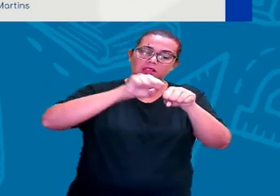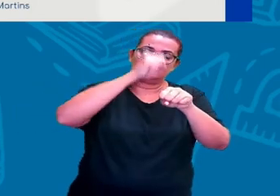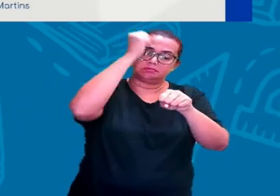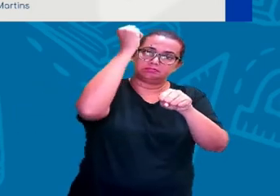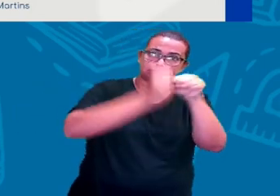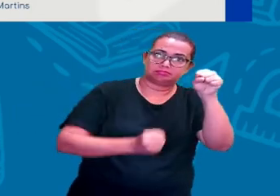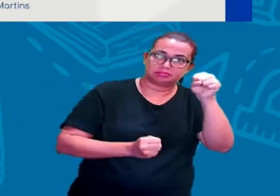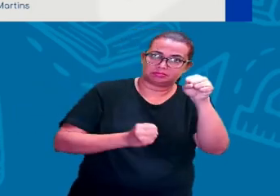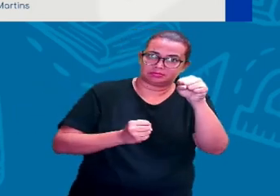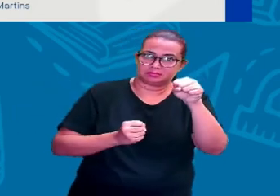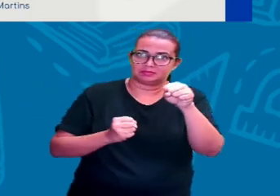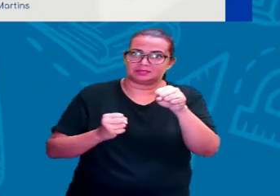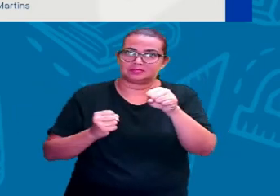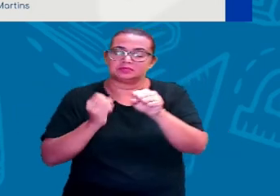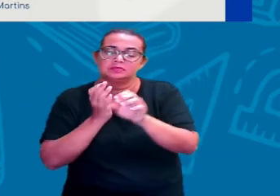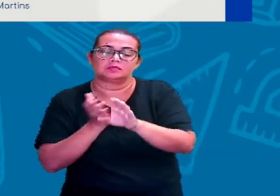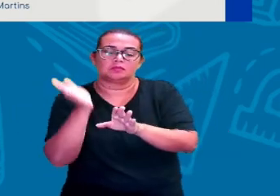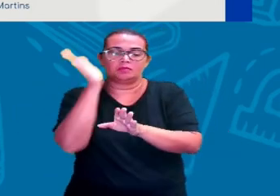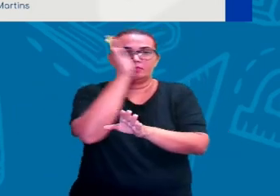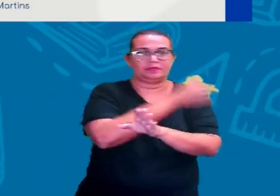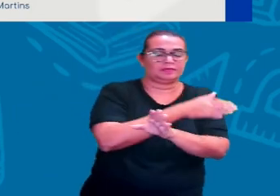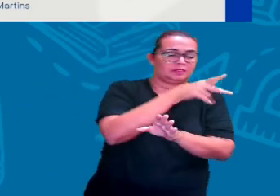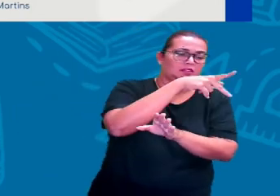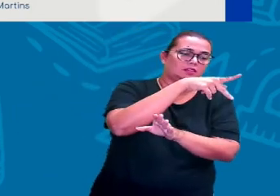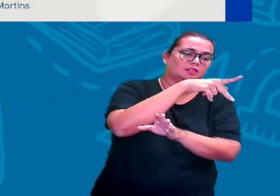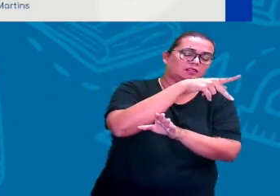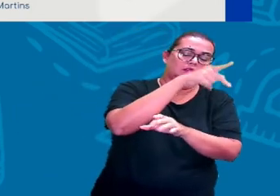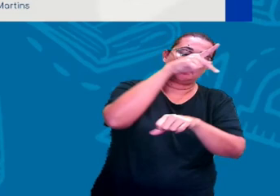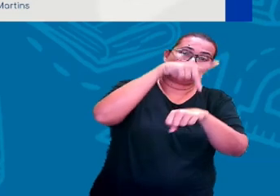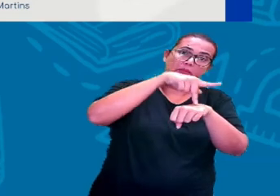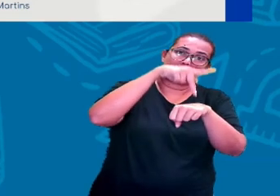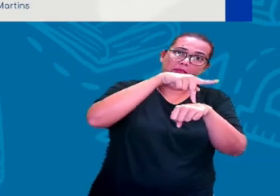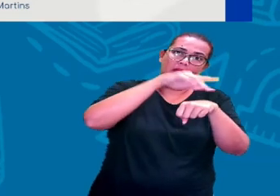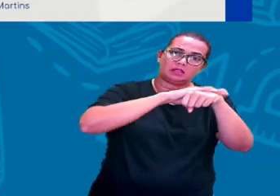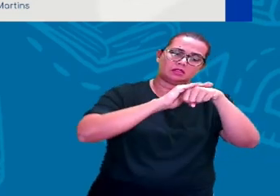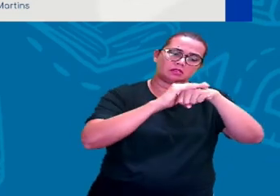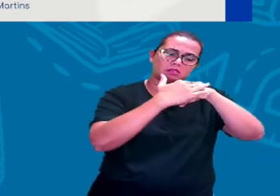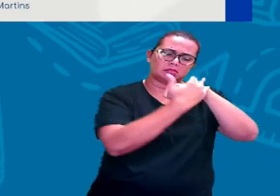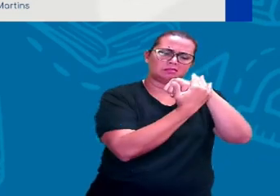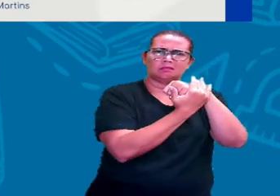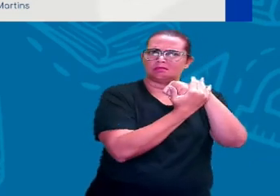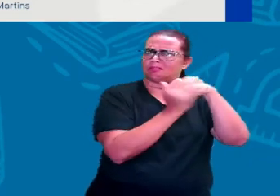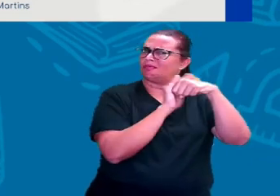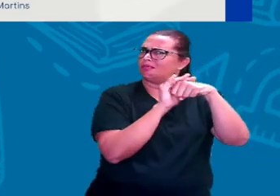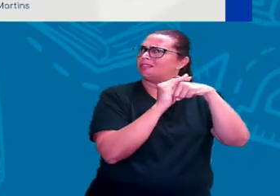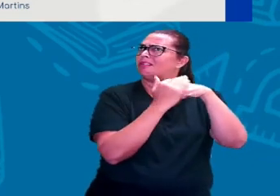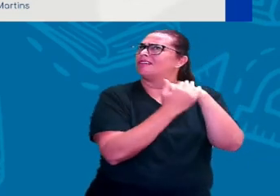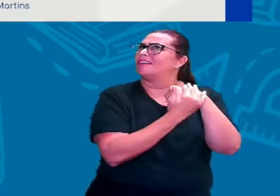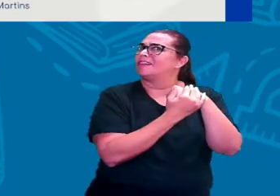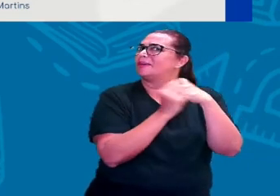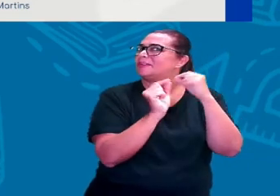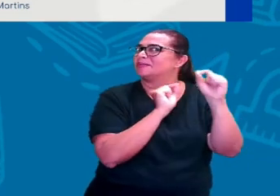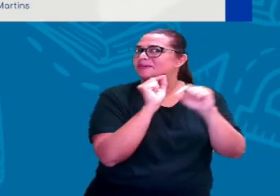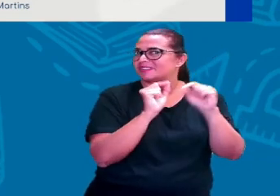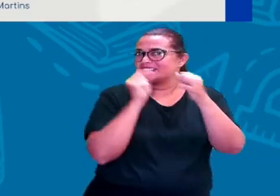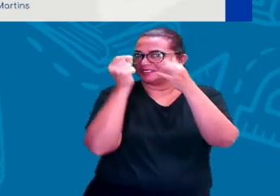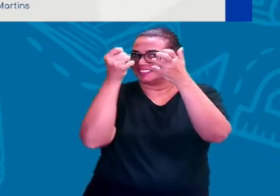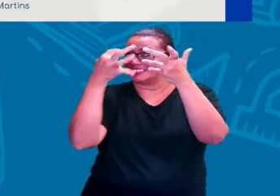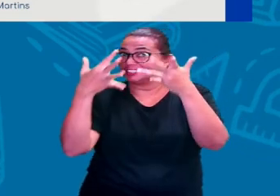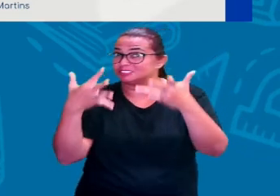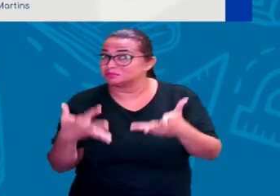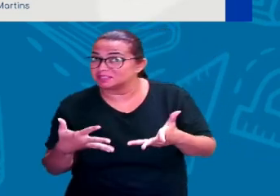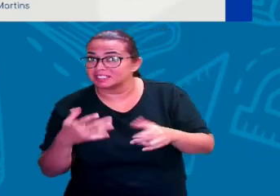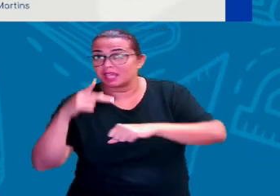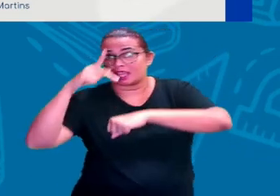neolítico, que seria a Idade da Pedra Polida. E a gente vai entender por que essa diferença, né? Então, a pedra, ela